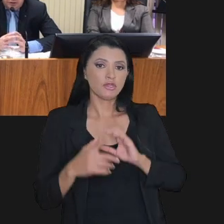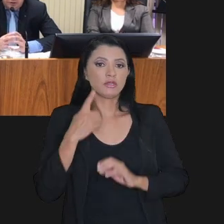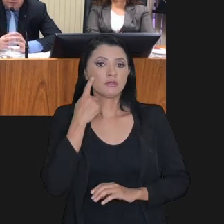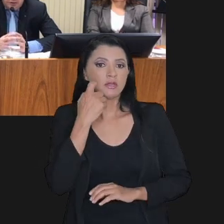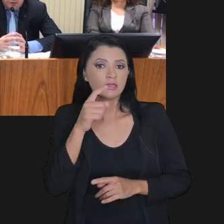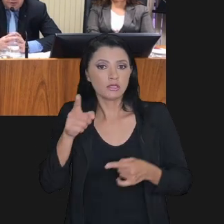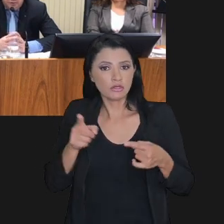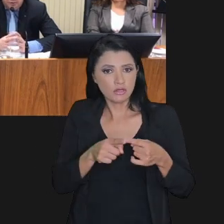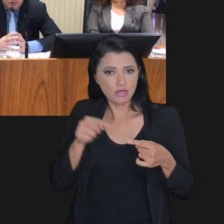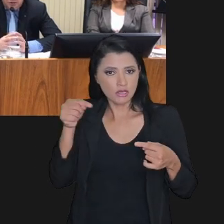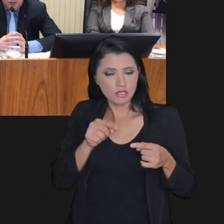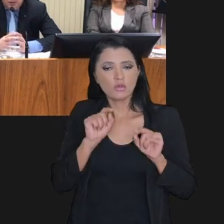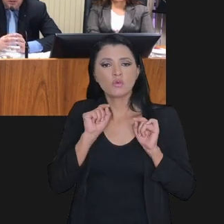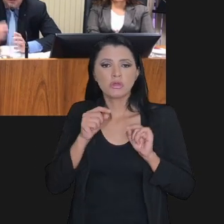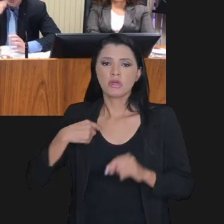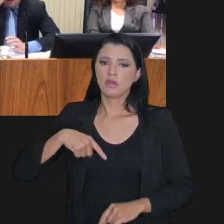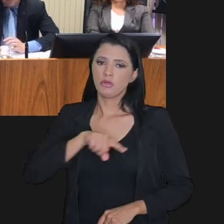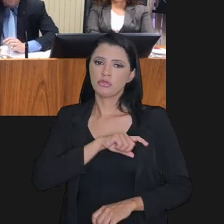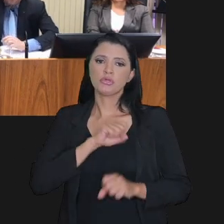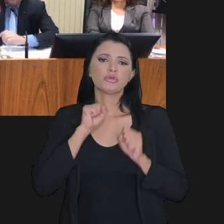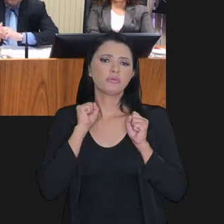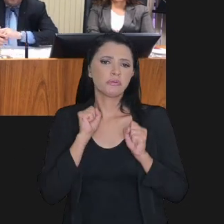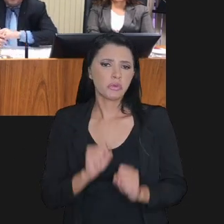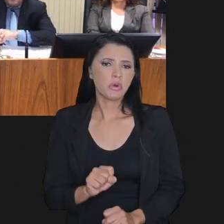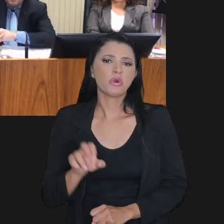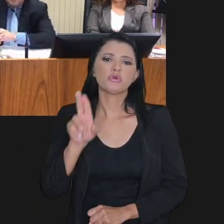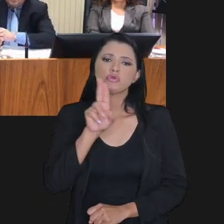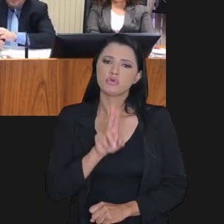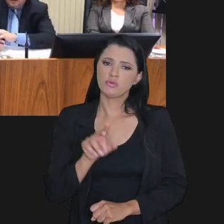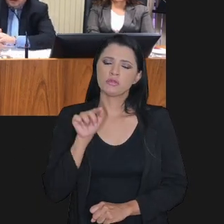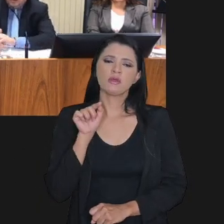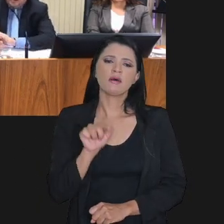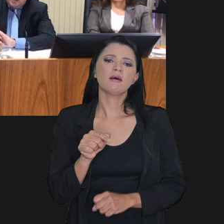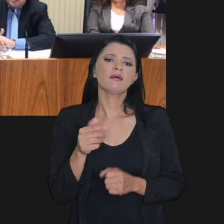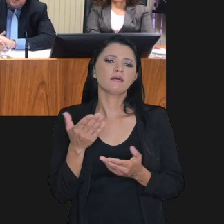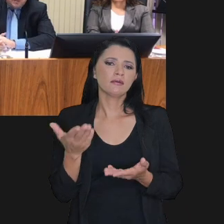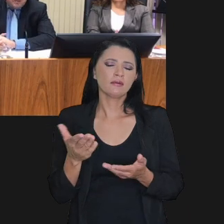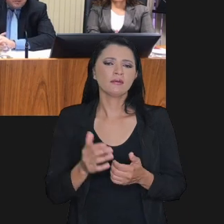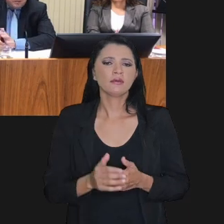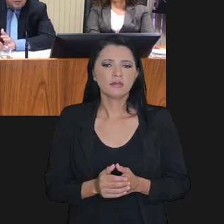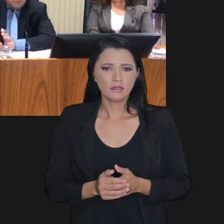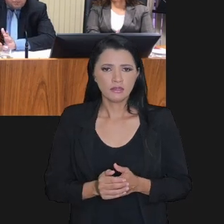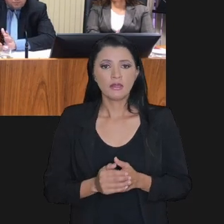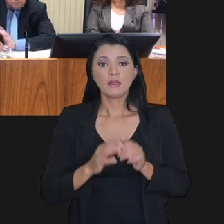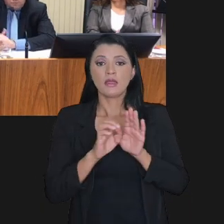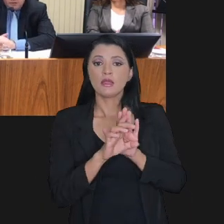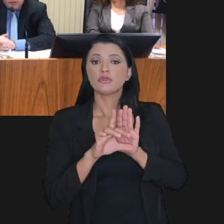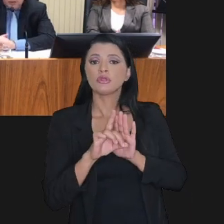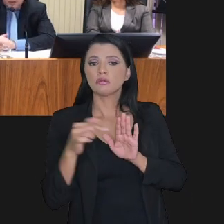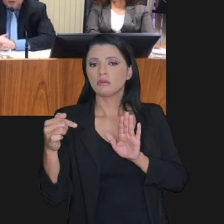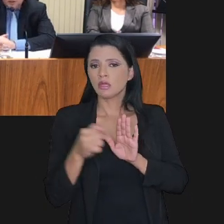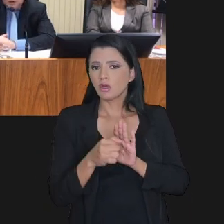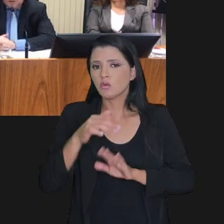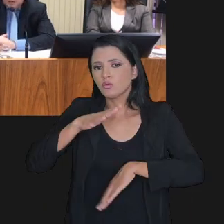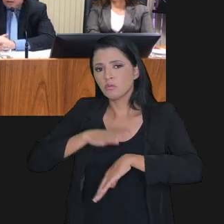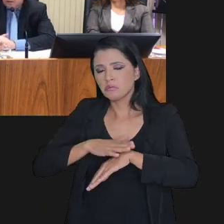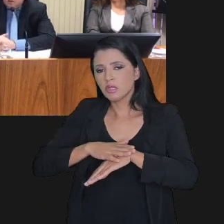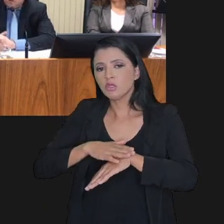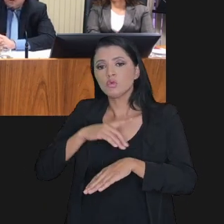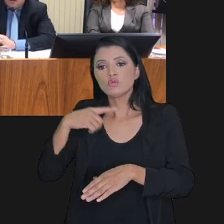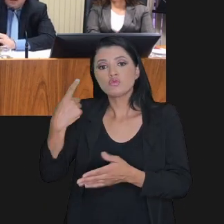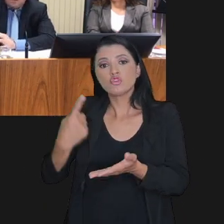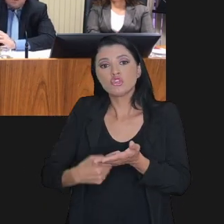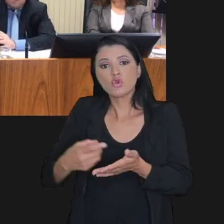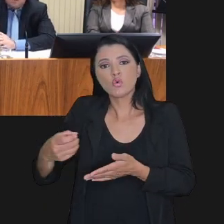característica interessante desse primeiro é que nós pudemos adotar esse edital exatamente